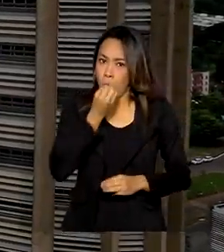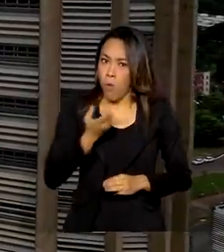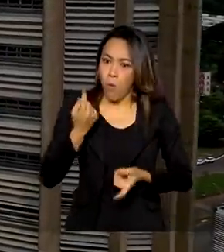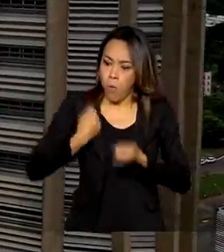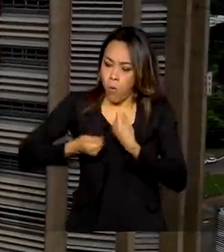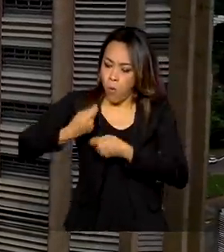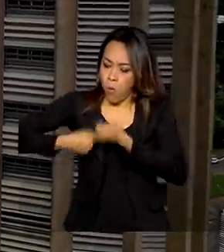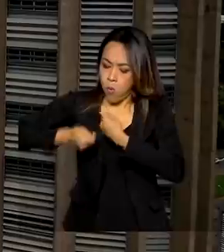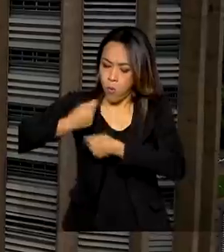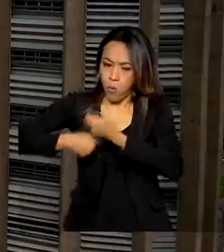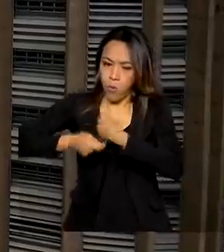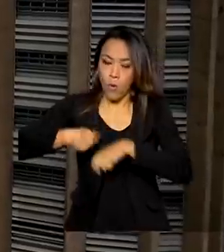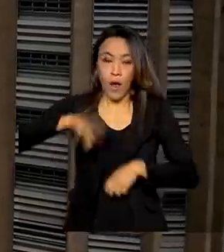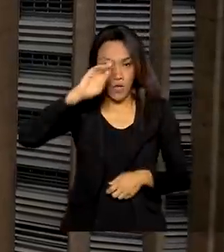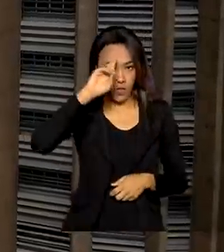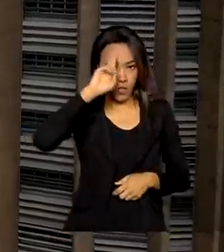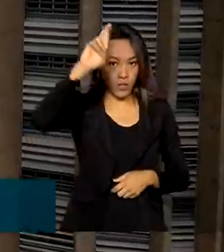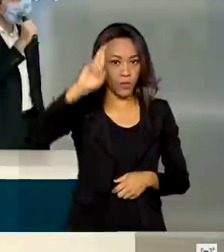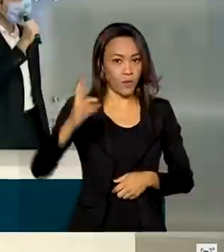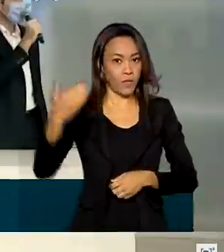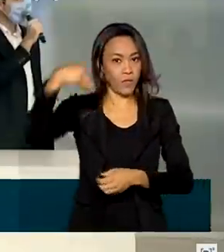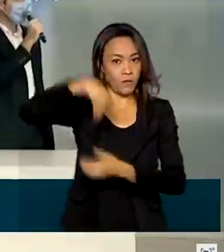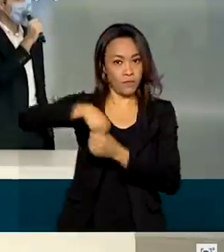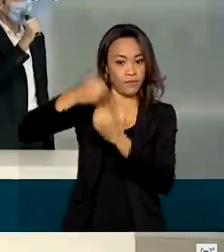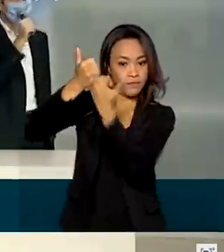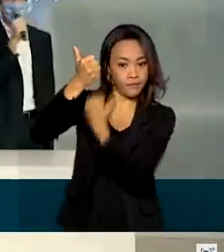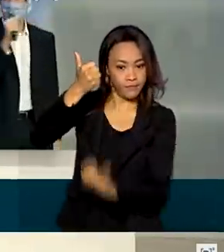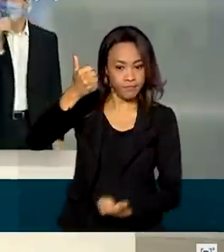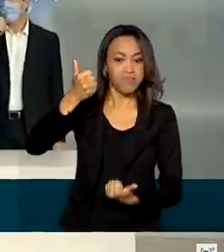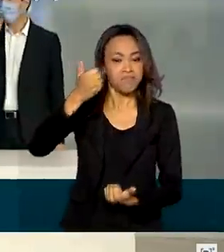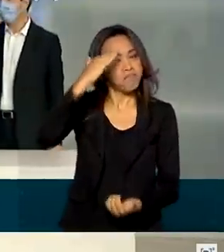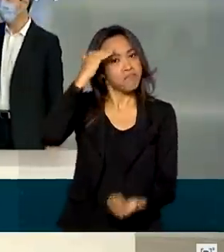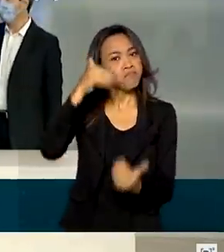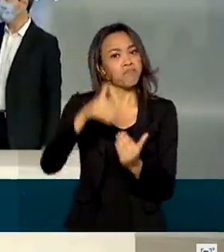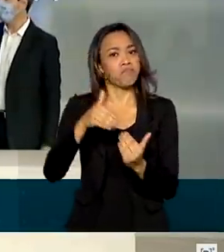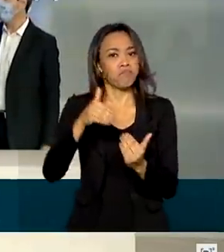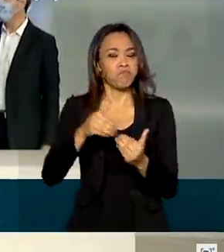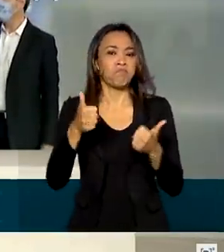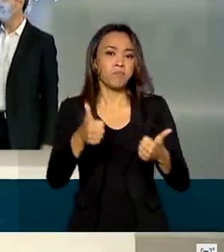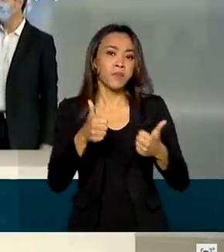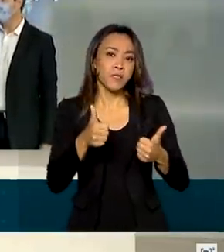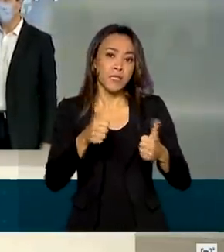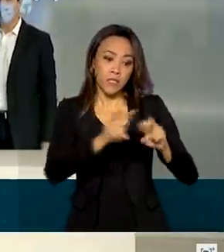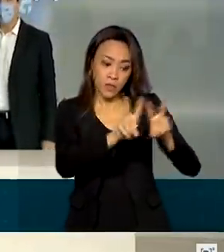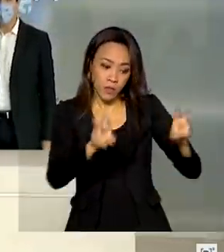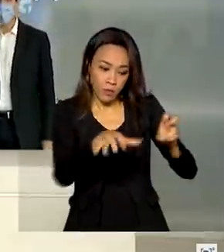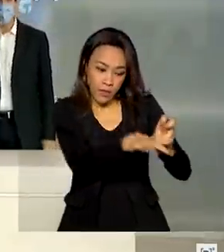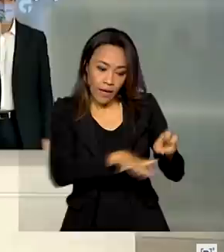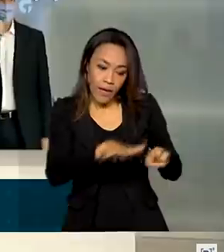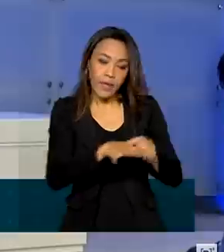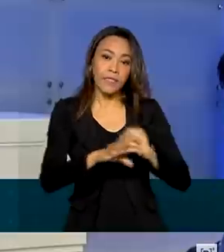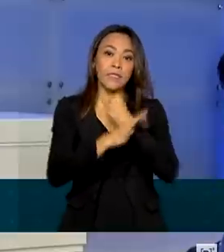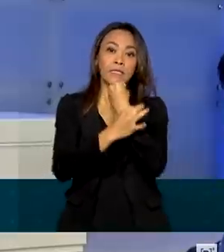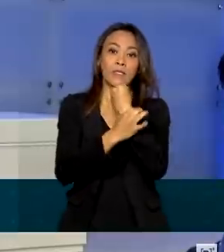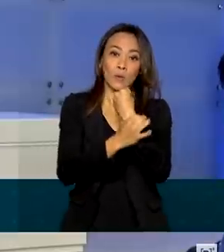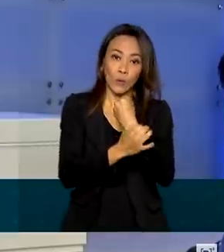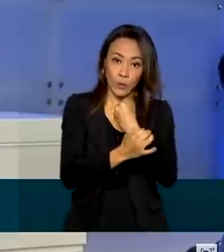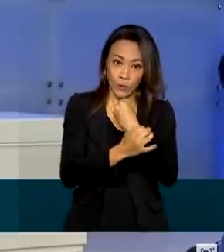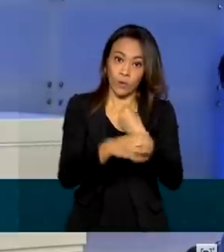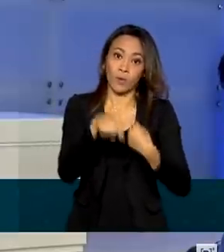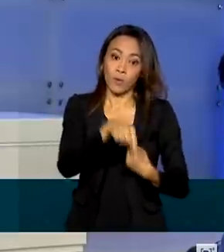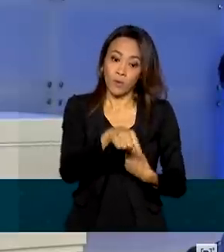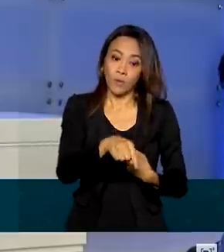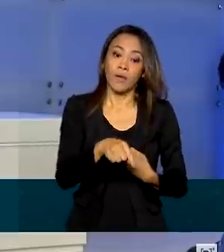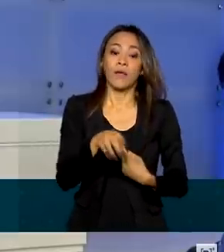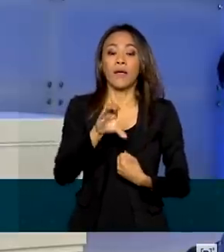do banco, a diretoria da Caixa Econômica apostou no ingresso da unidade de seguros na Bolsa de Valores. E a Caixa